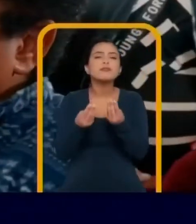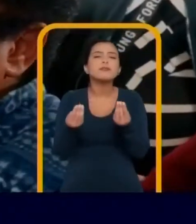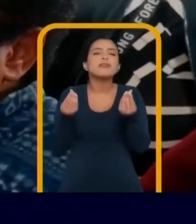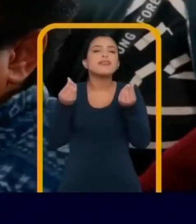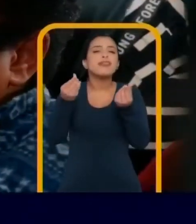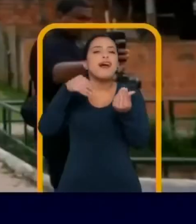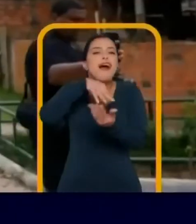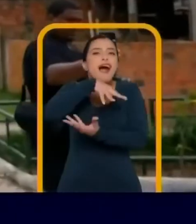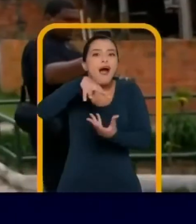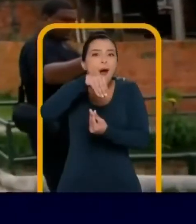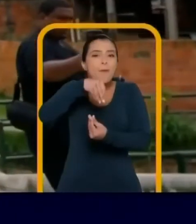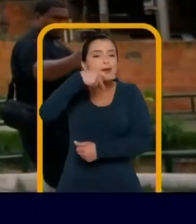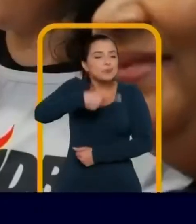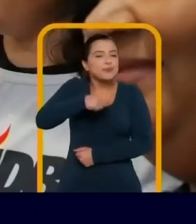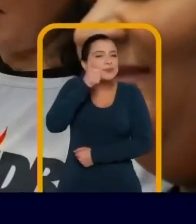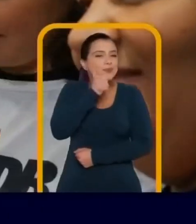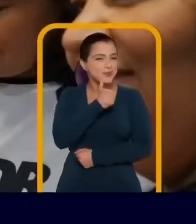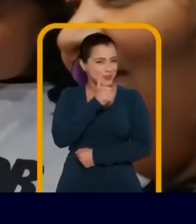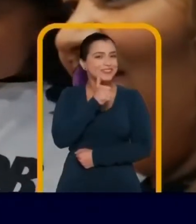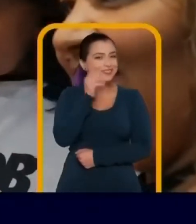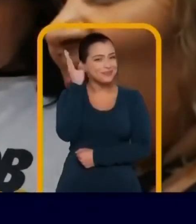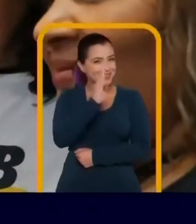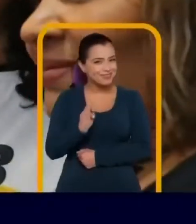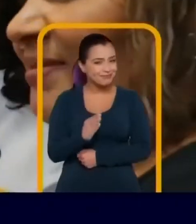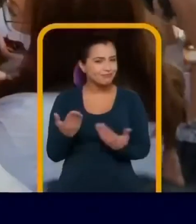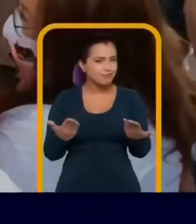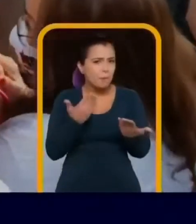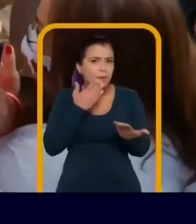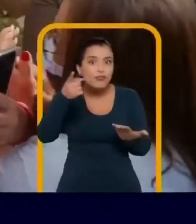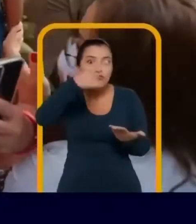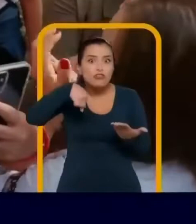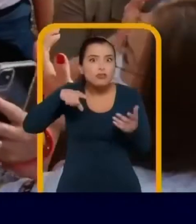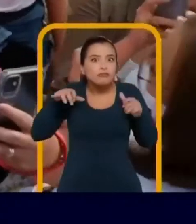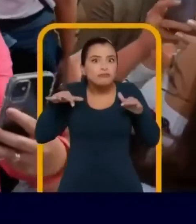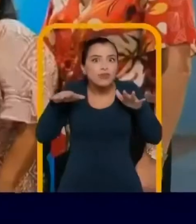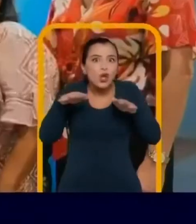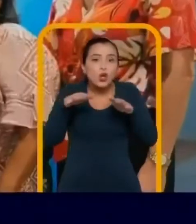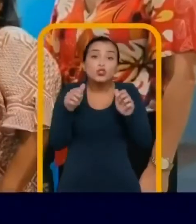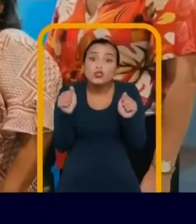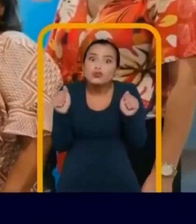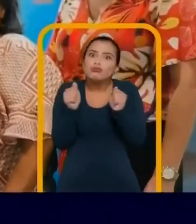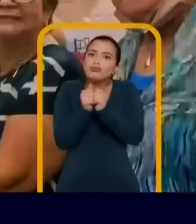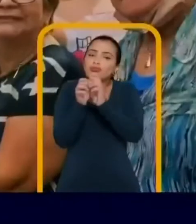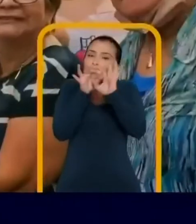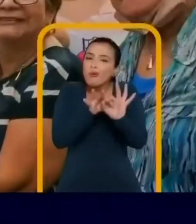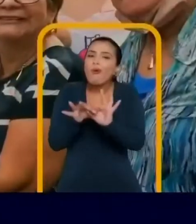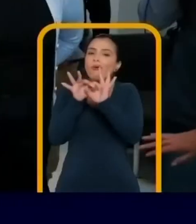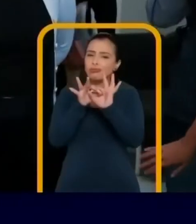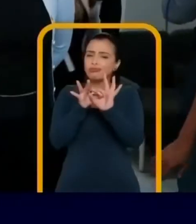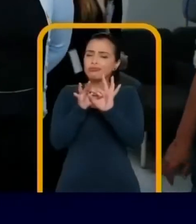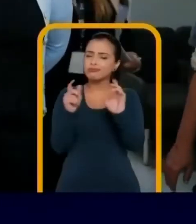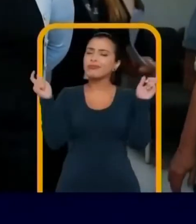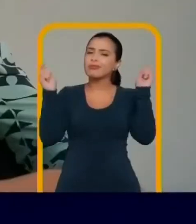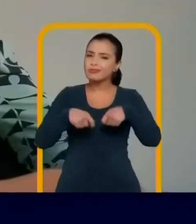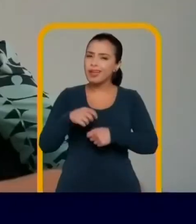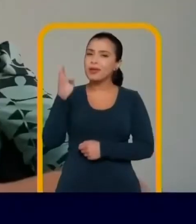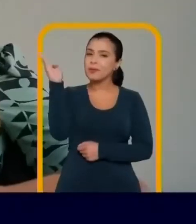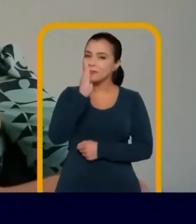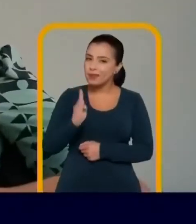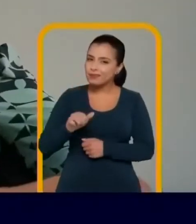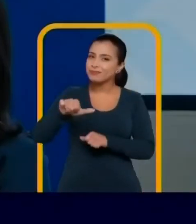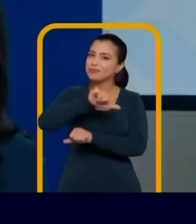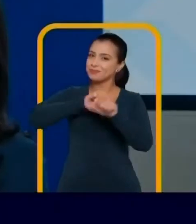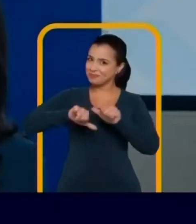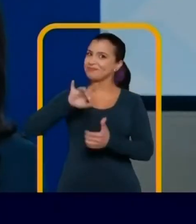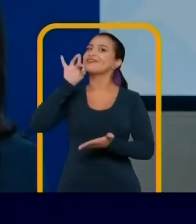sensibilidade e da alma das mulheres brasileiras. E eu conclamo todas vocês a se somar conosco. E assim, juntos